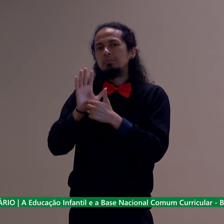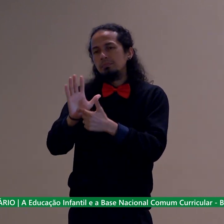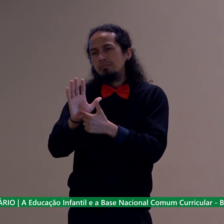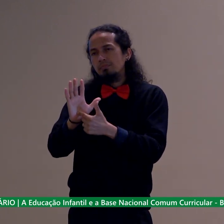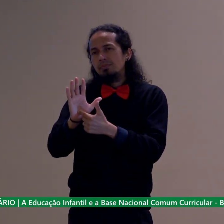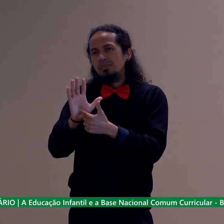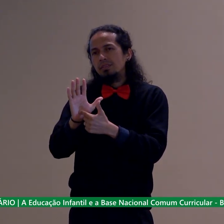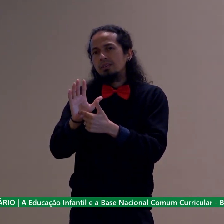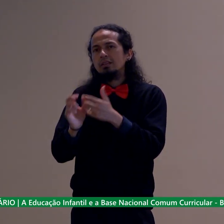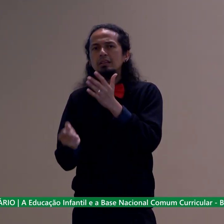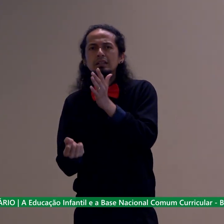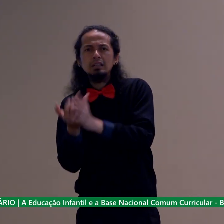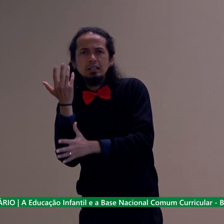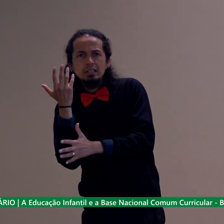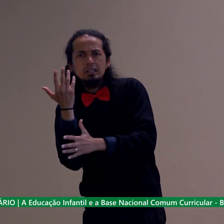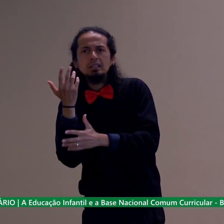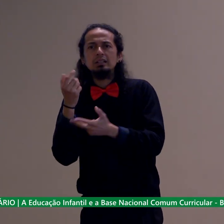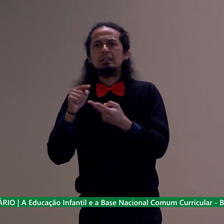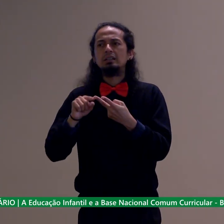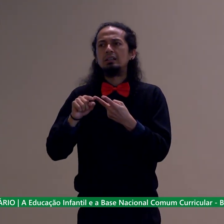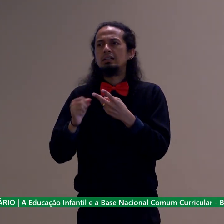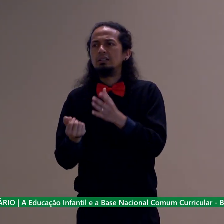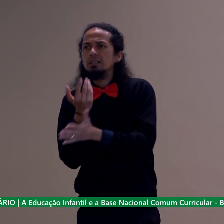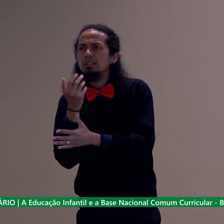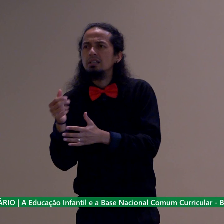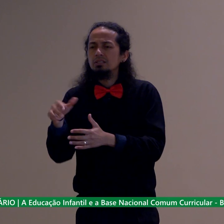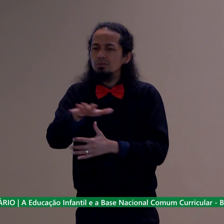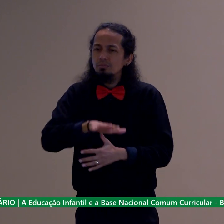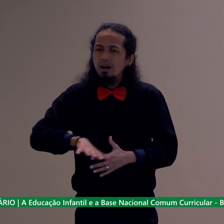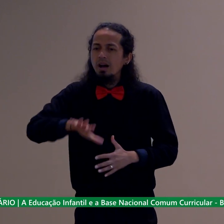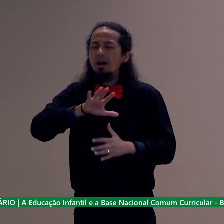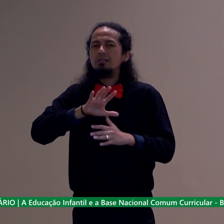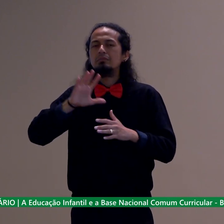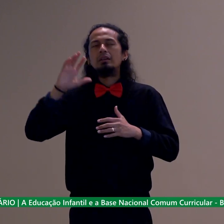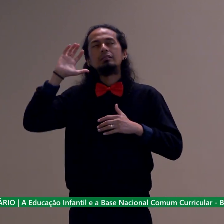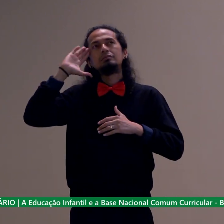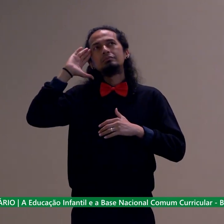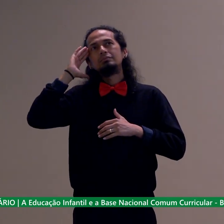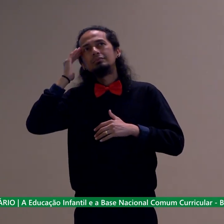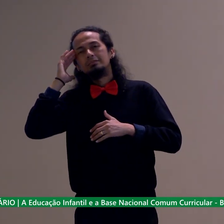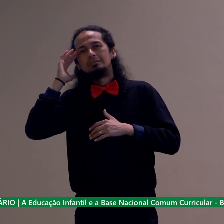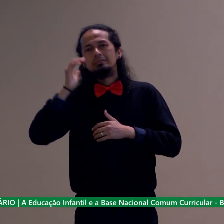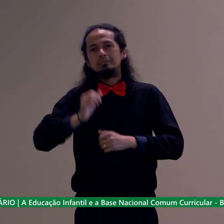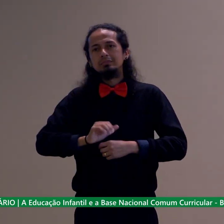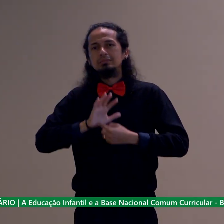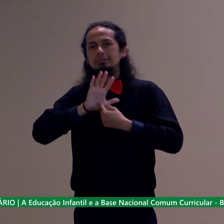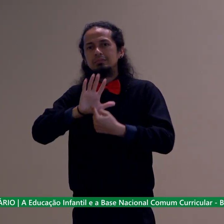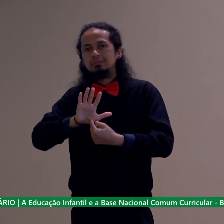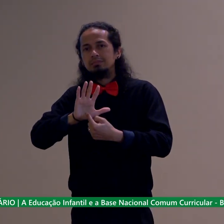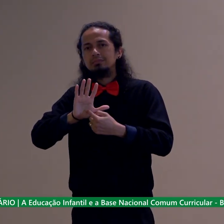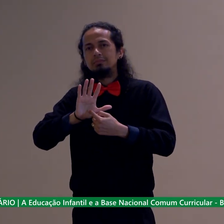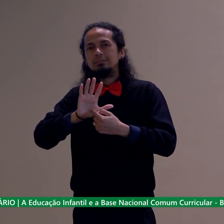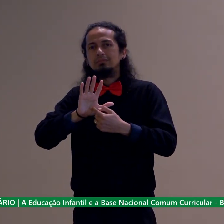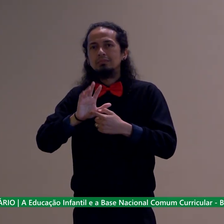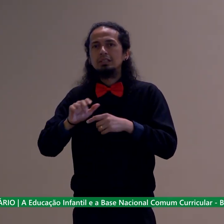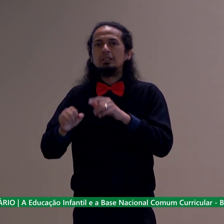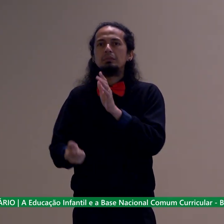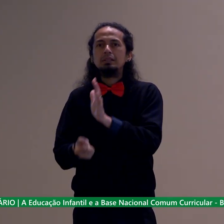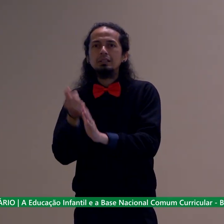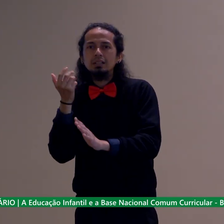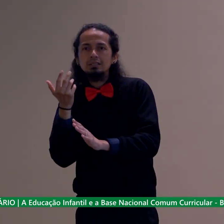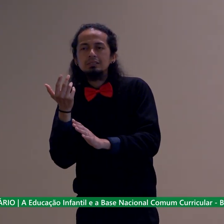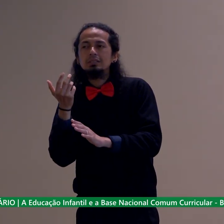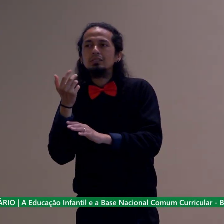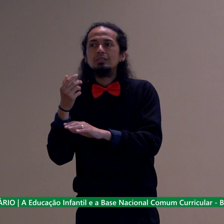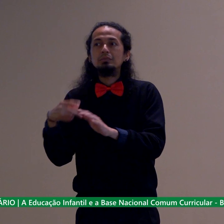os fatos cria espaço para interpretação para repetição para criação da criança